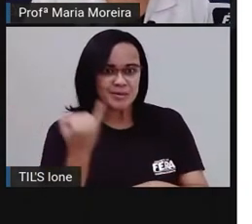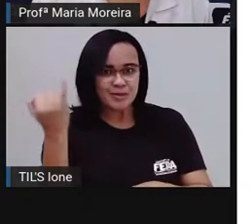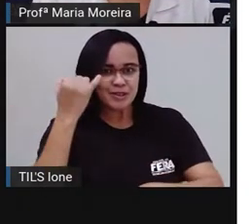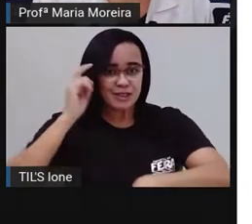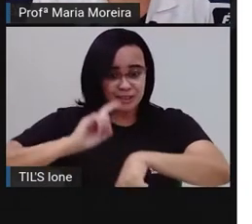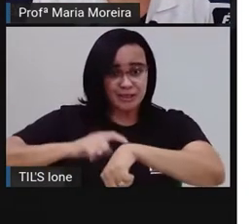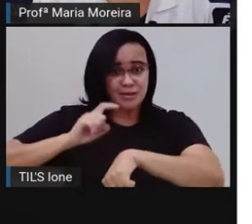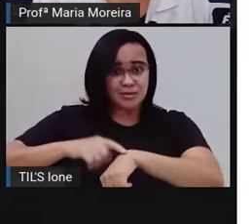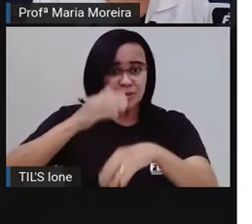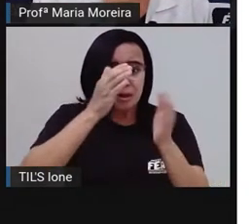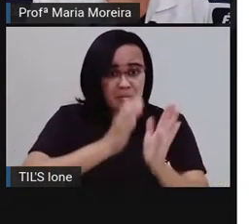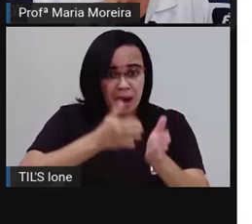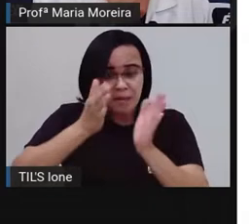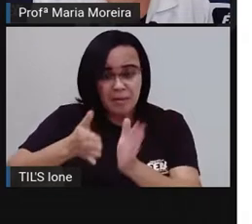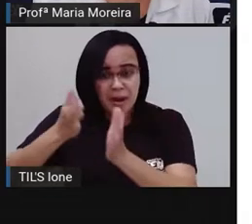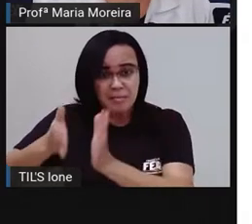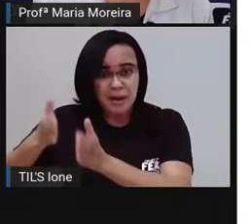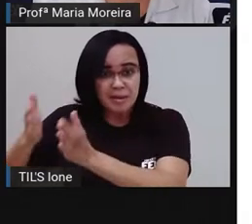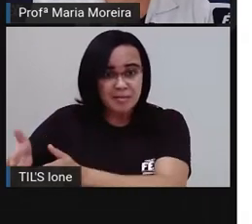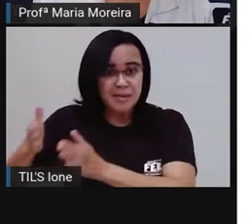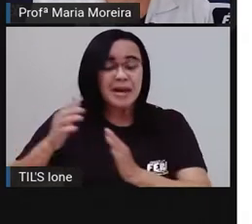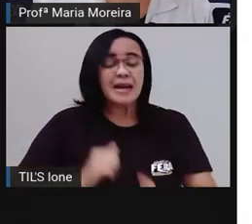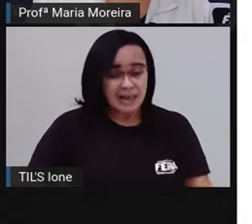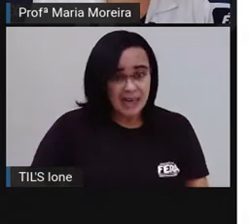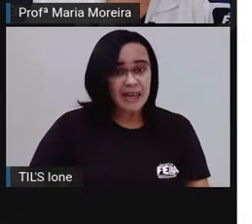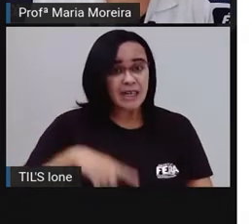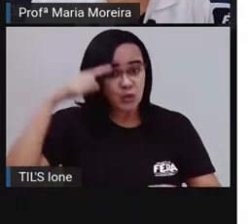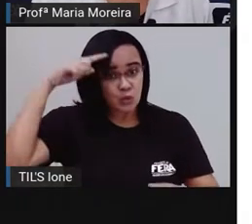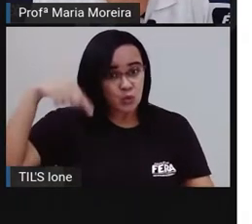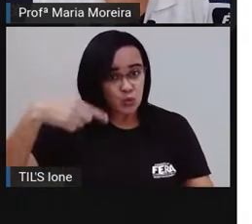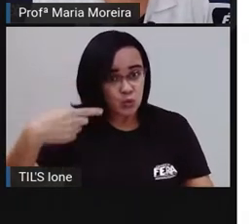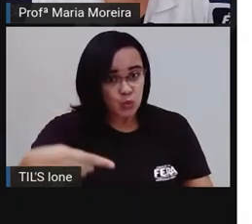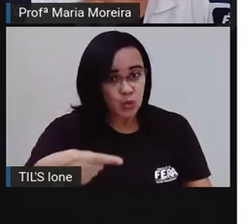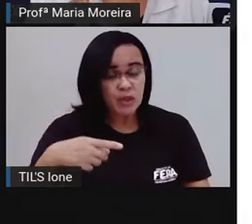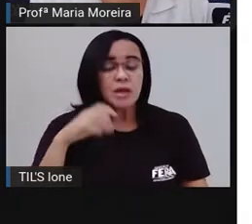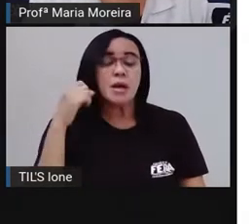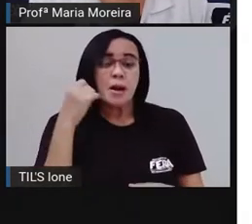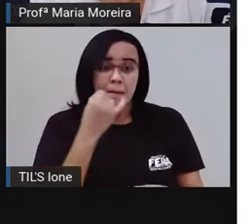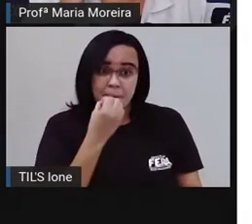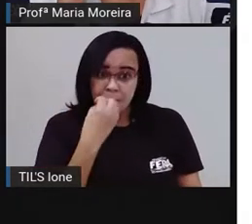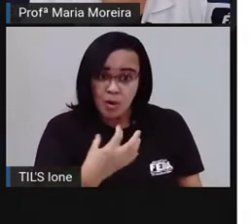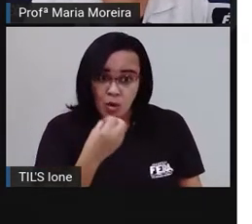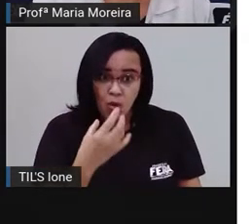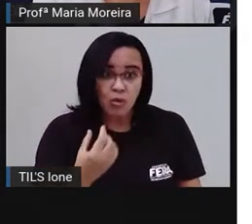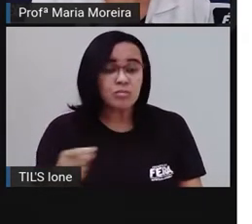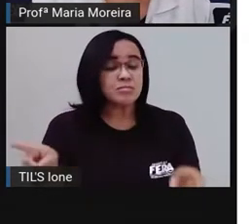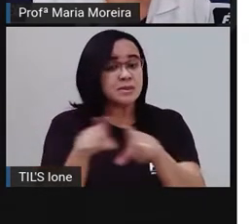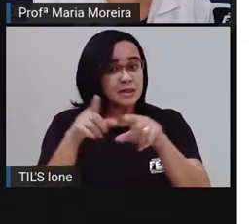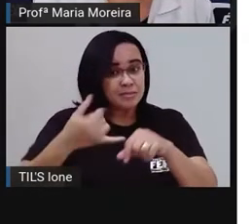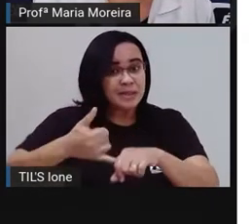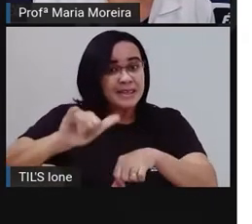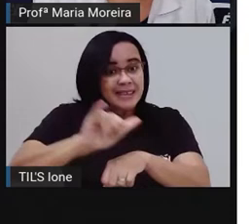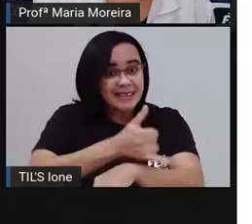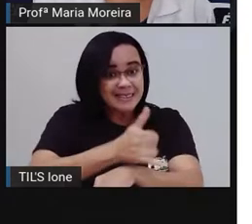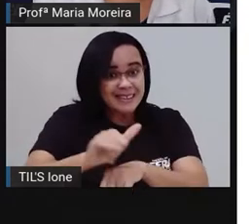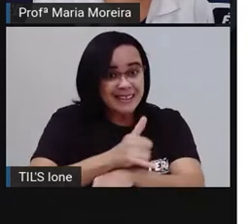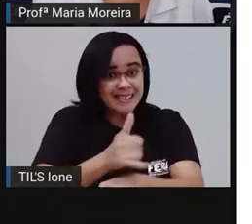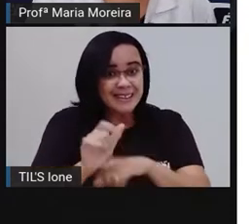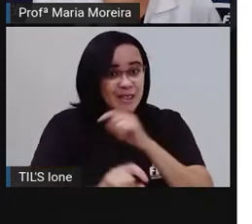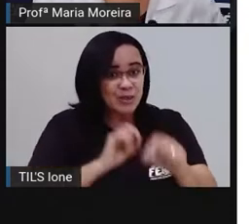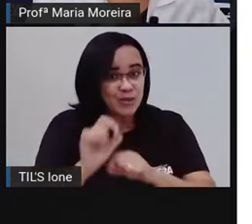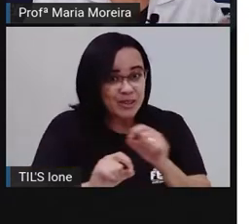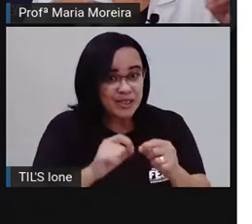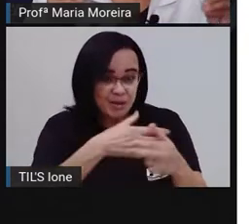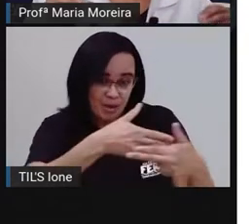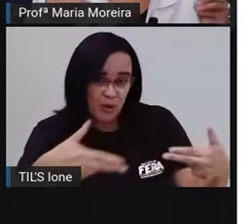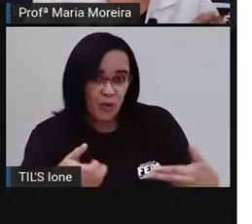pode ser uma boa estratégia para manter uma alimentação saudável. Crianças que estudam de manhã devem fazer um café da